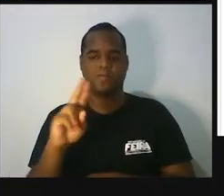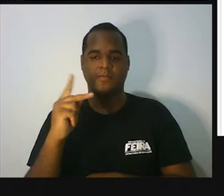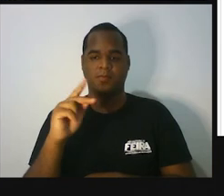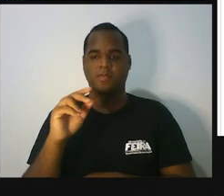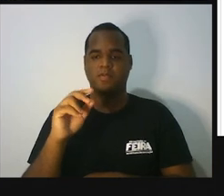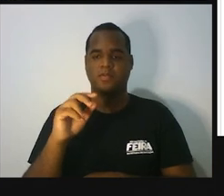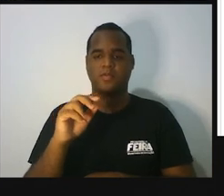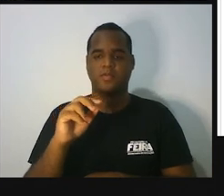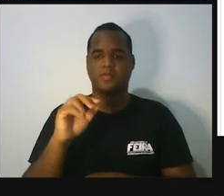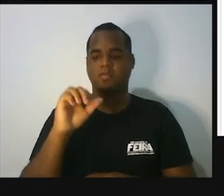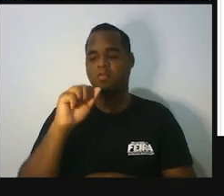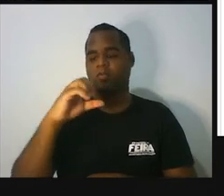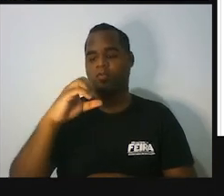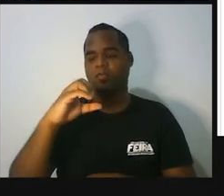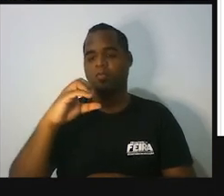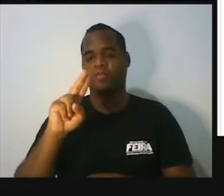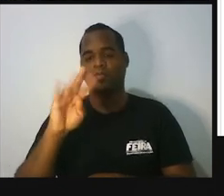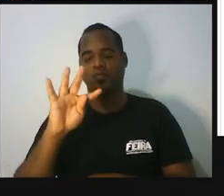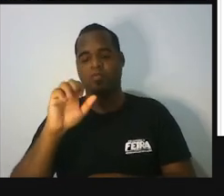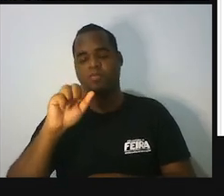acutângulo.